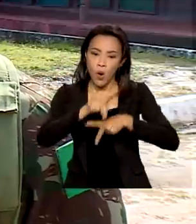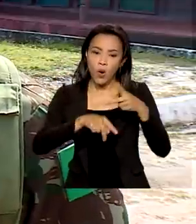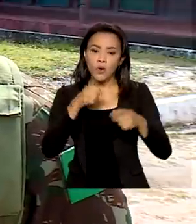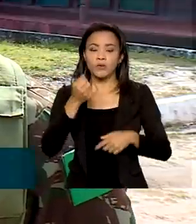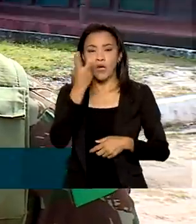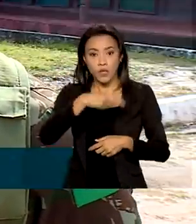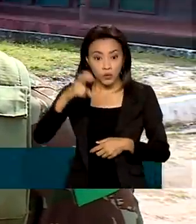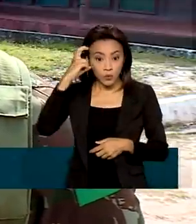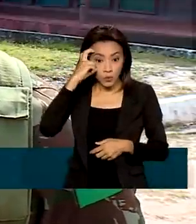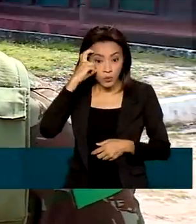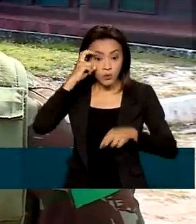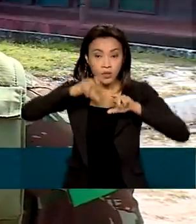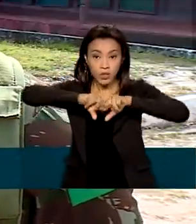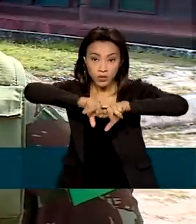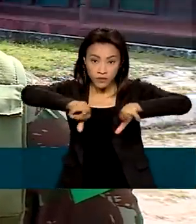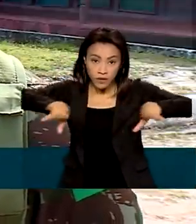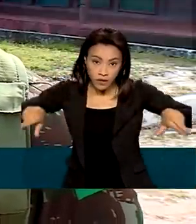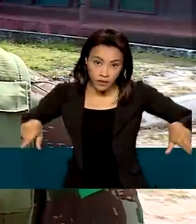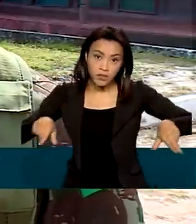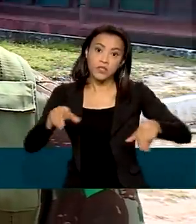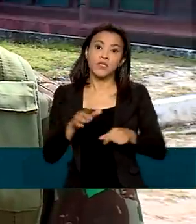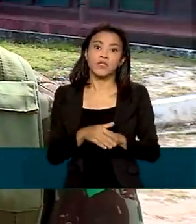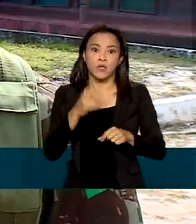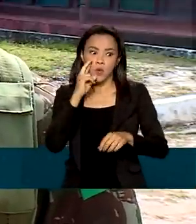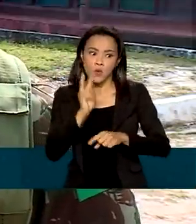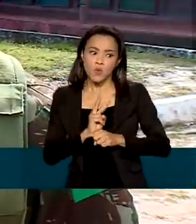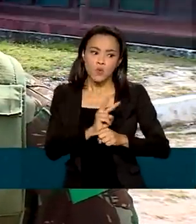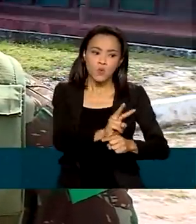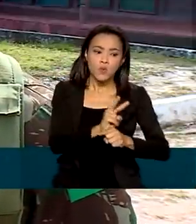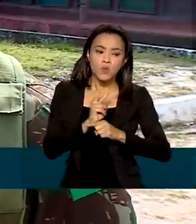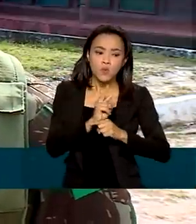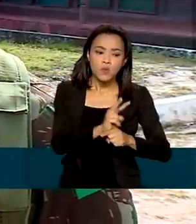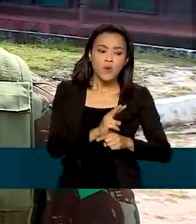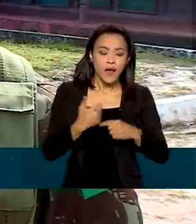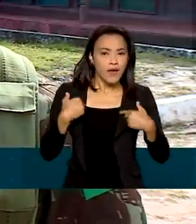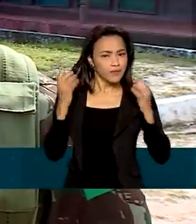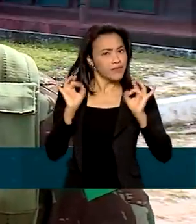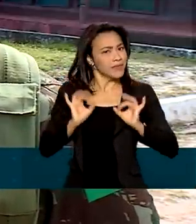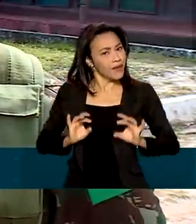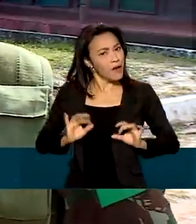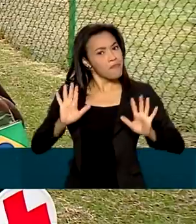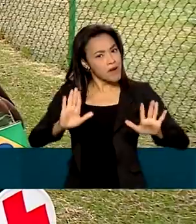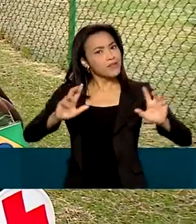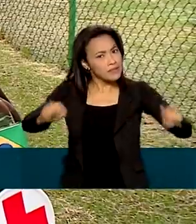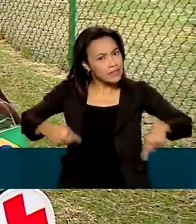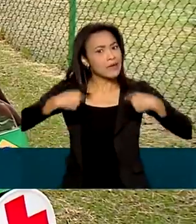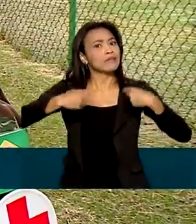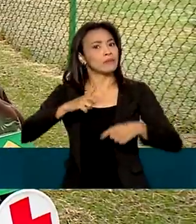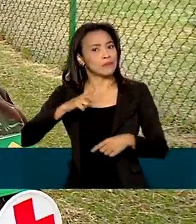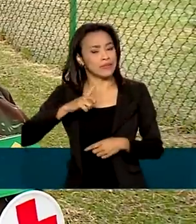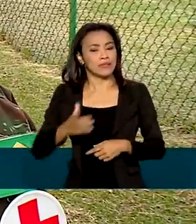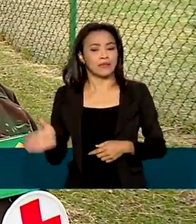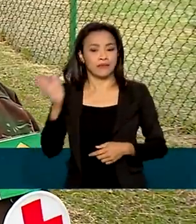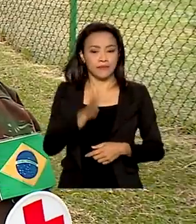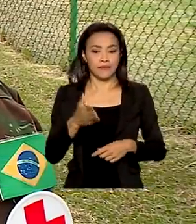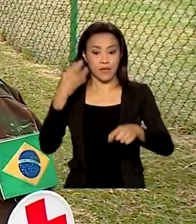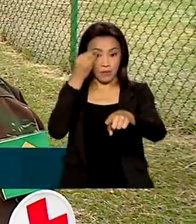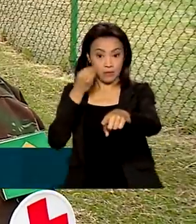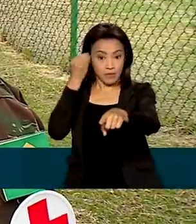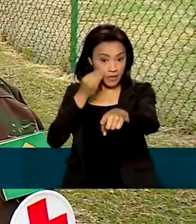Então, assim, como andar na faixa de fronteira é não só um privilégio, mas também um grande desafio. É uma ampla experiência.